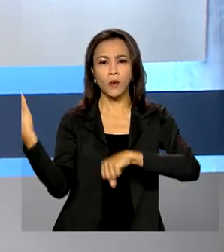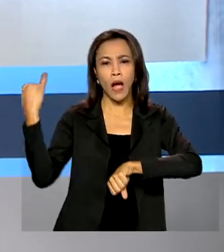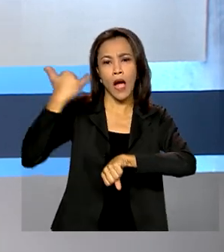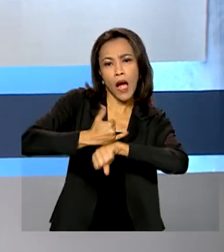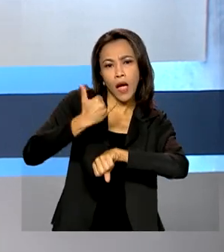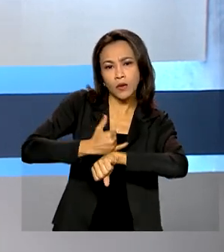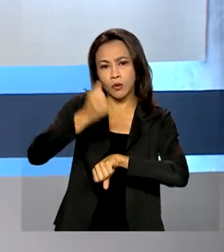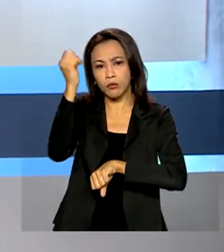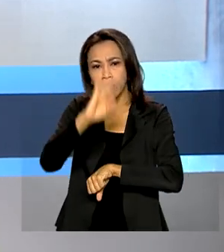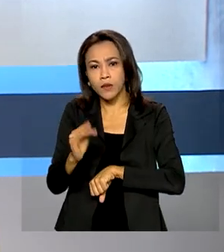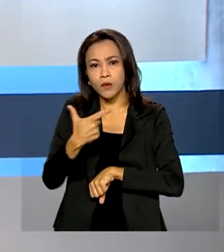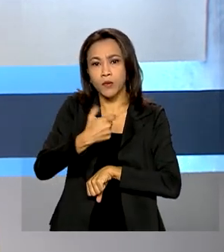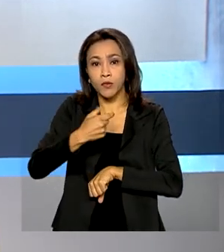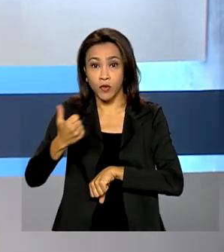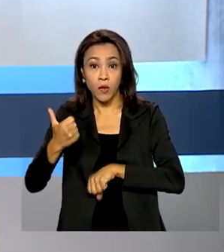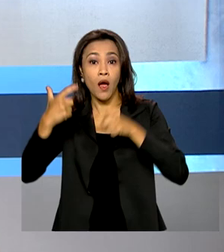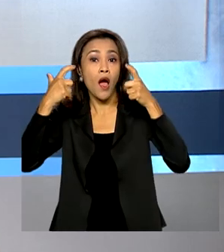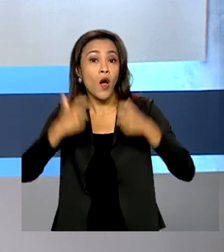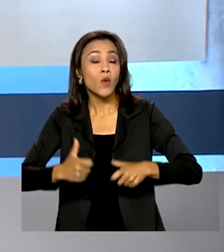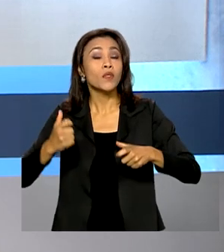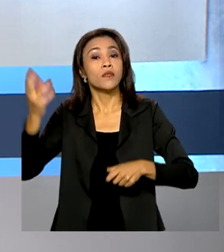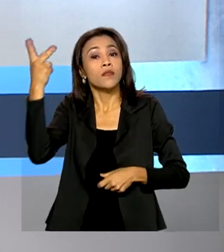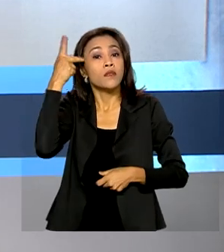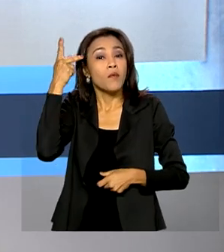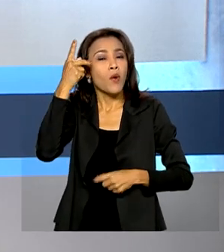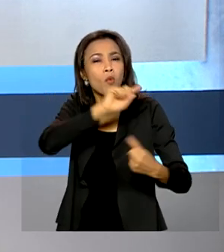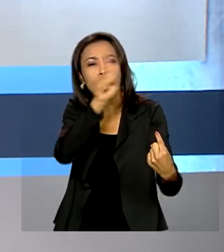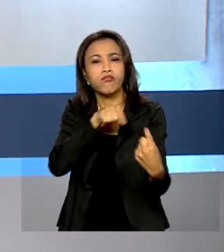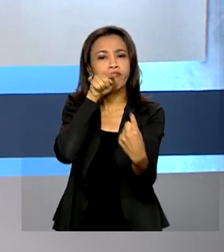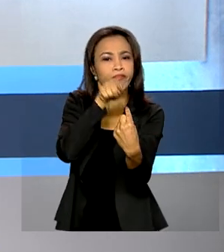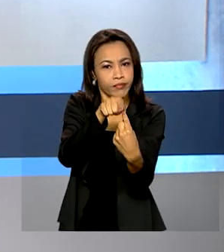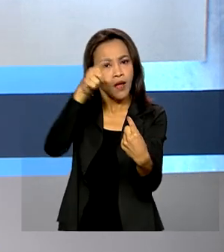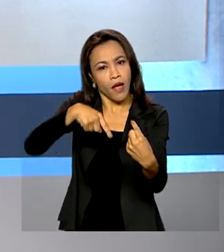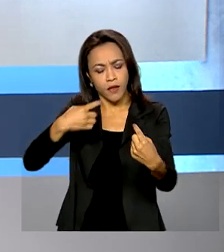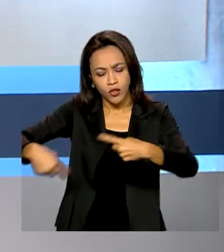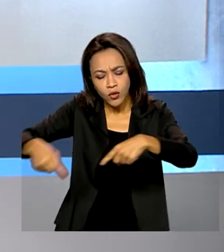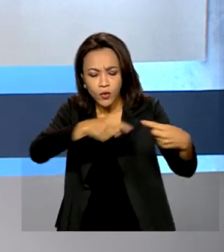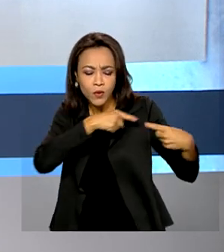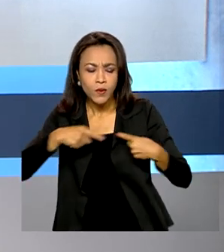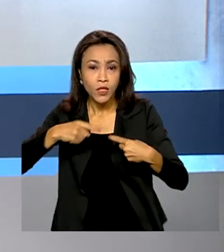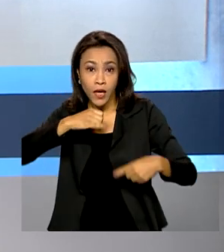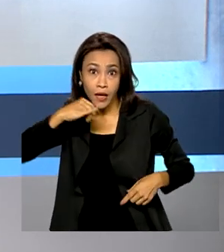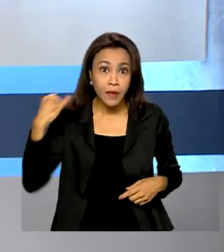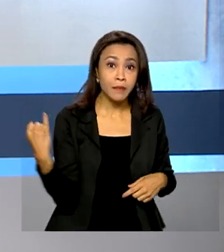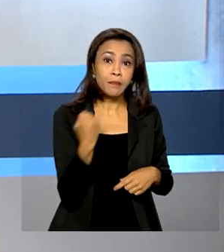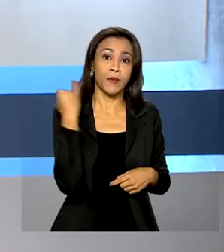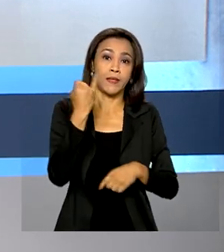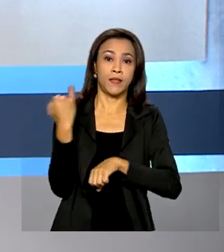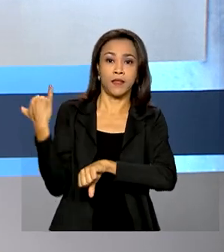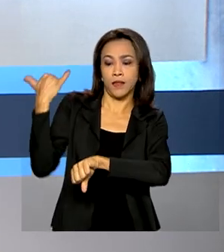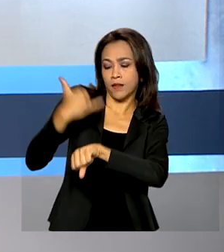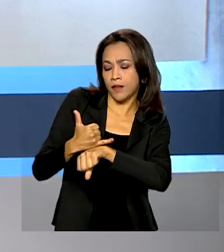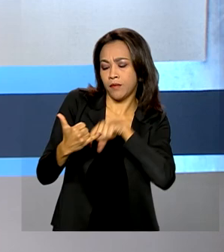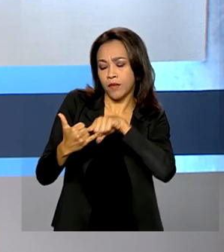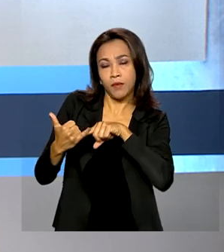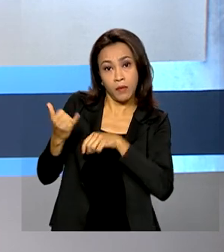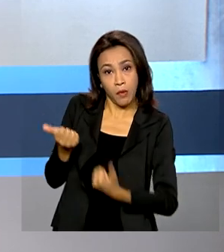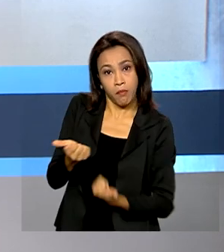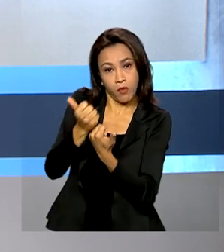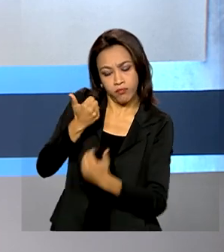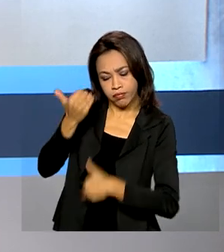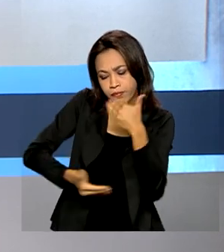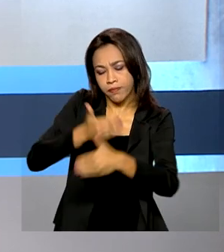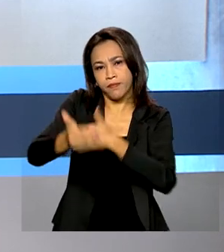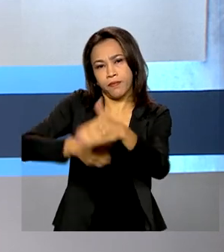2022 em São Paulo. A meta é discutir a importância do produto para o desenvolvimento do país. Ontem, a